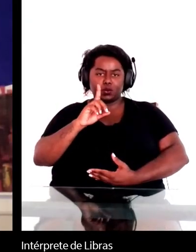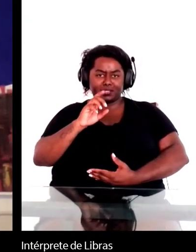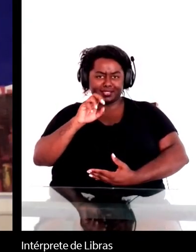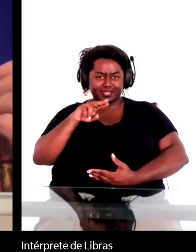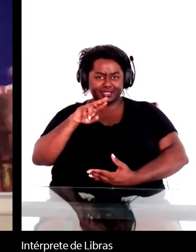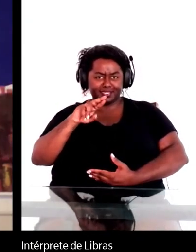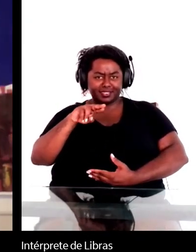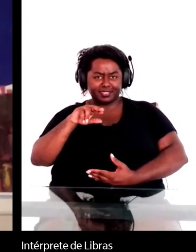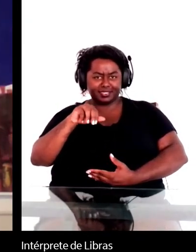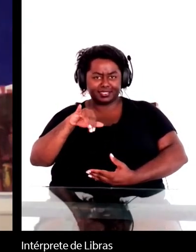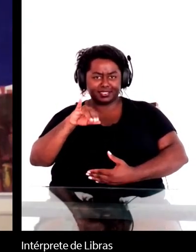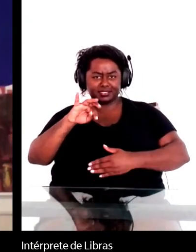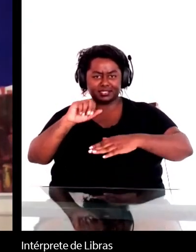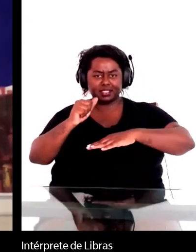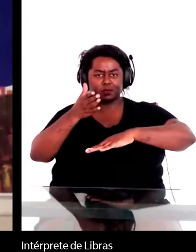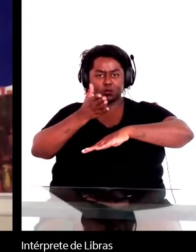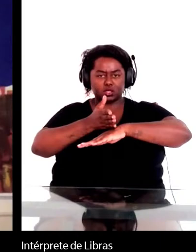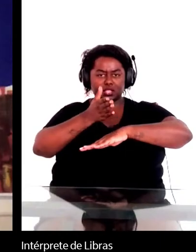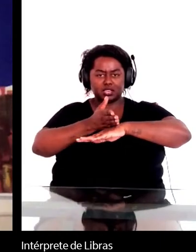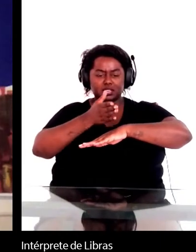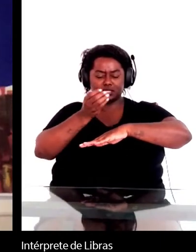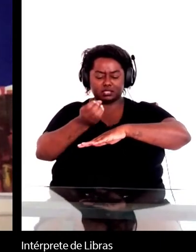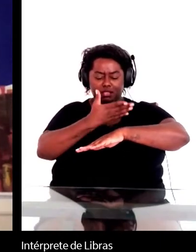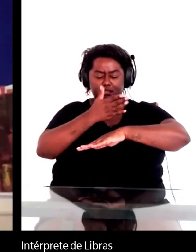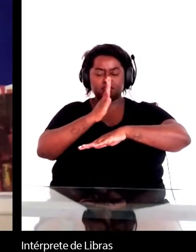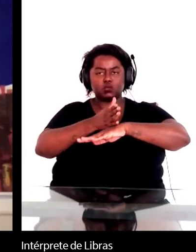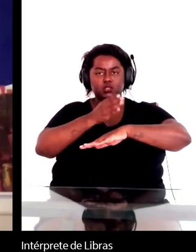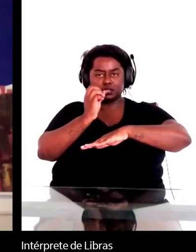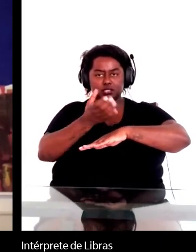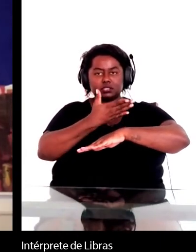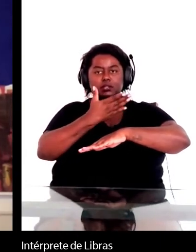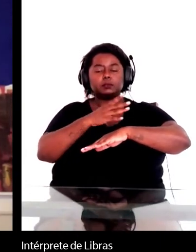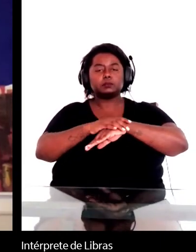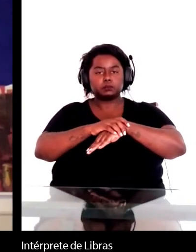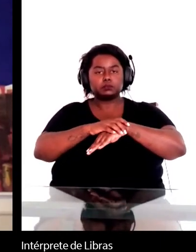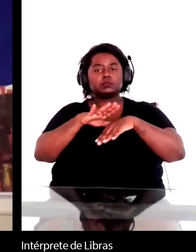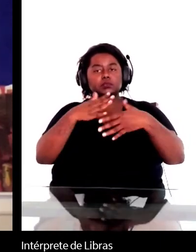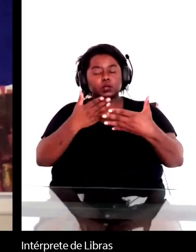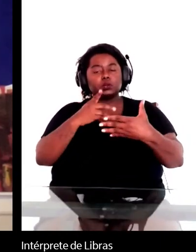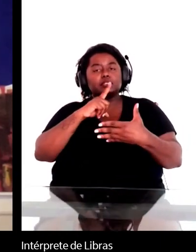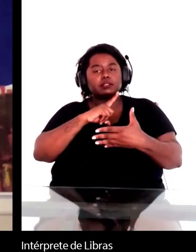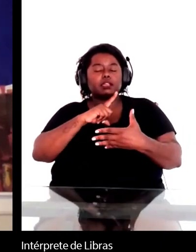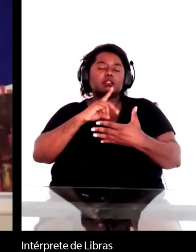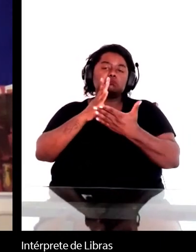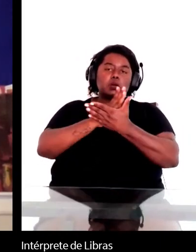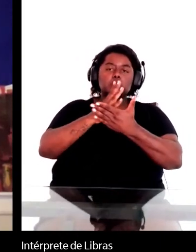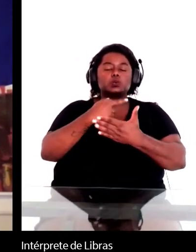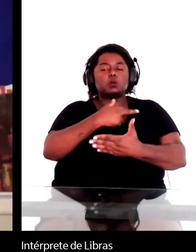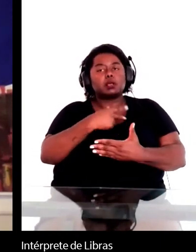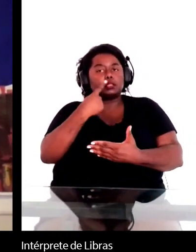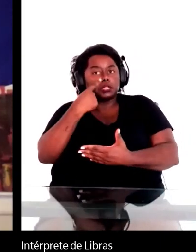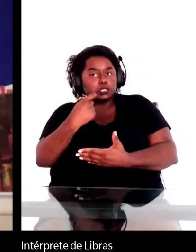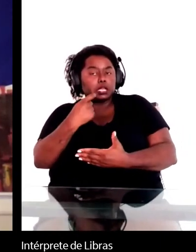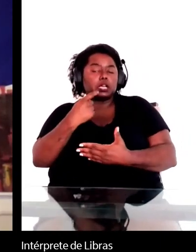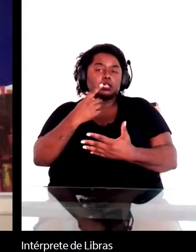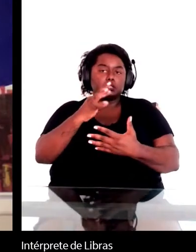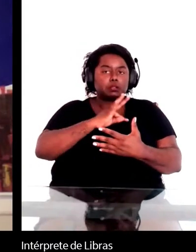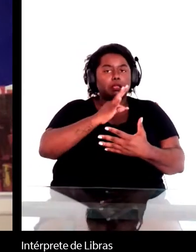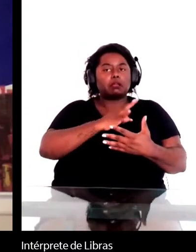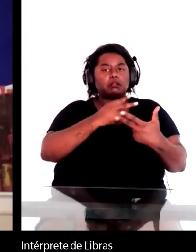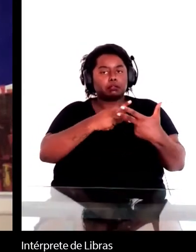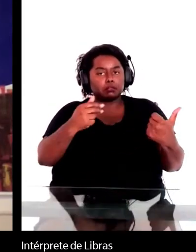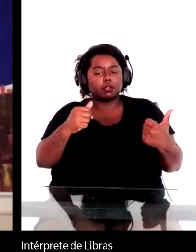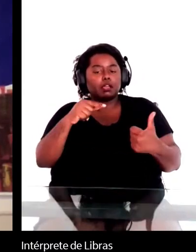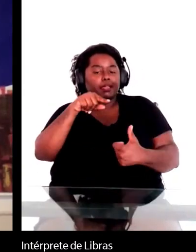essas técnicas e fez tanto romance interessante com essas técnicas, ele não é mais ou menos precursor, ele é o